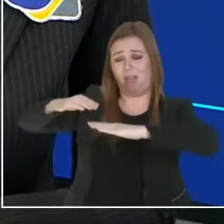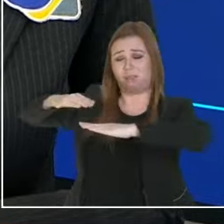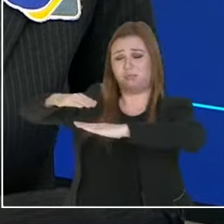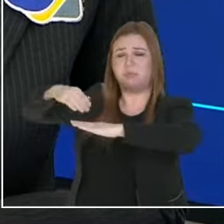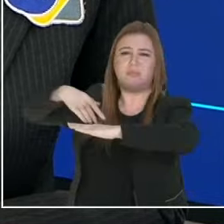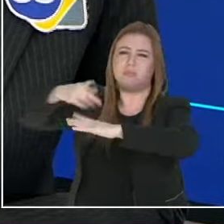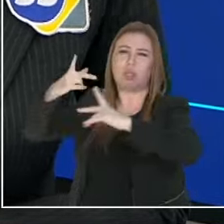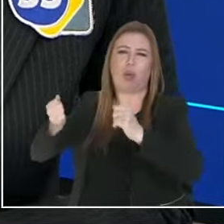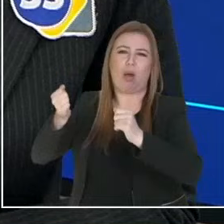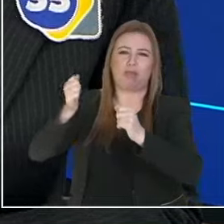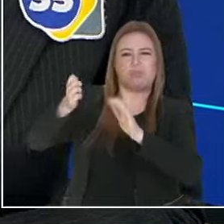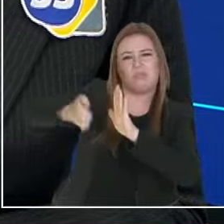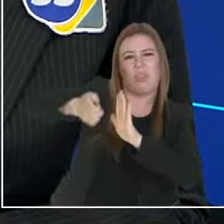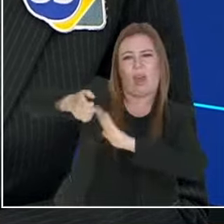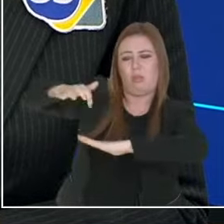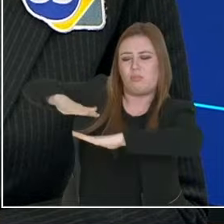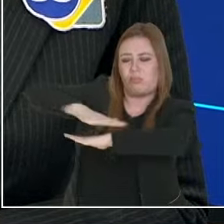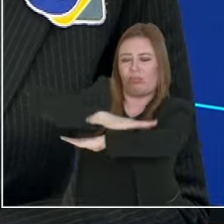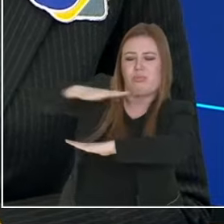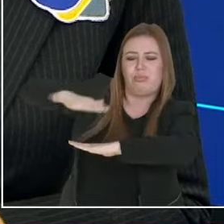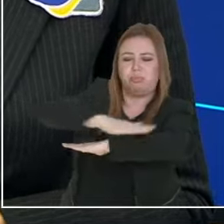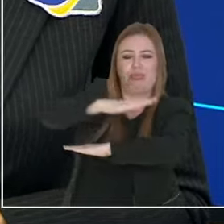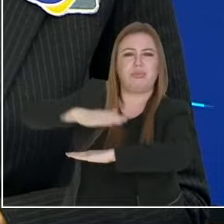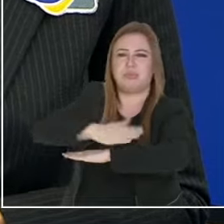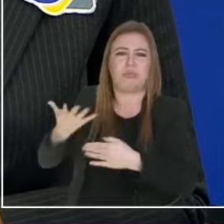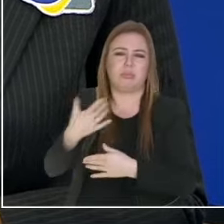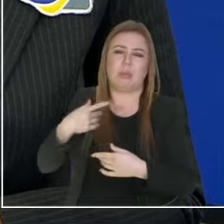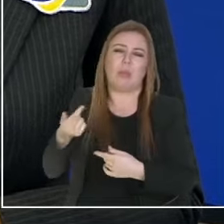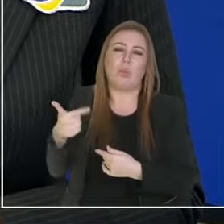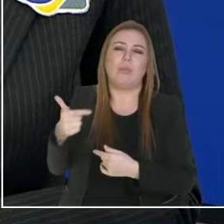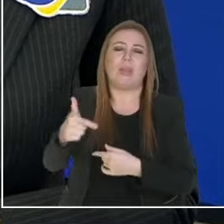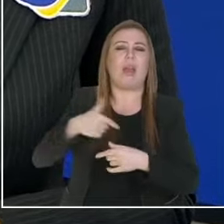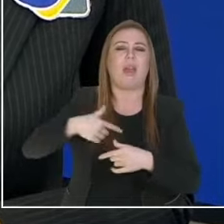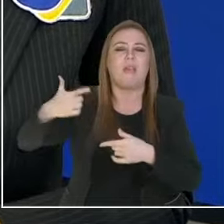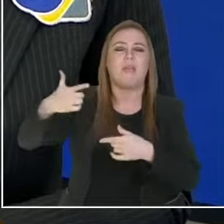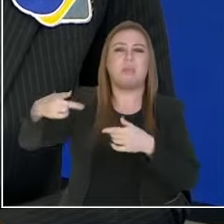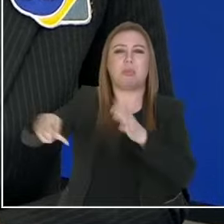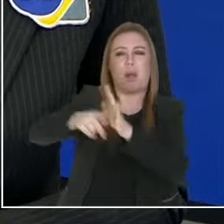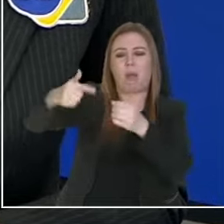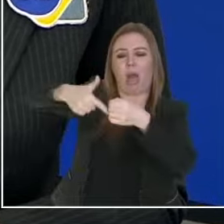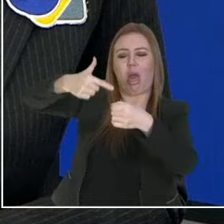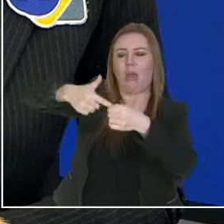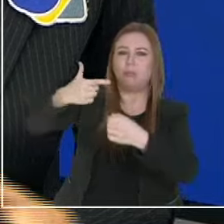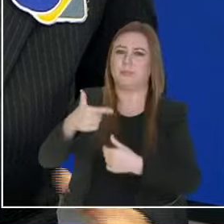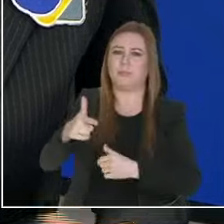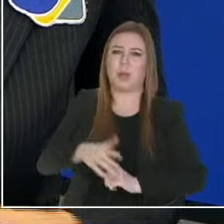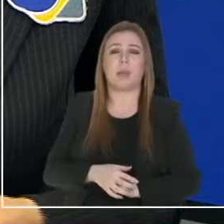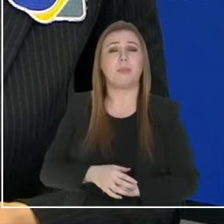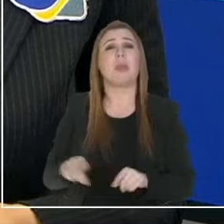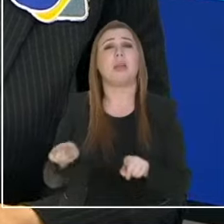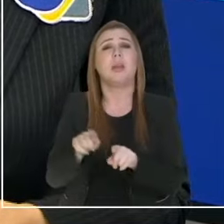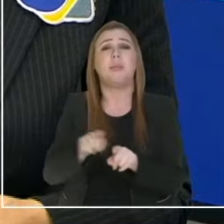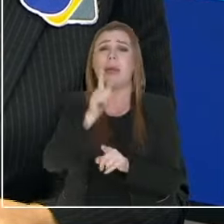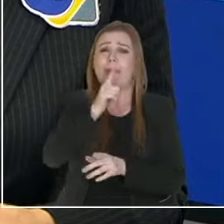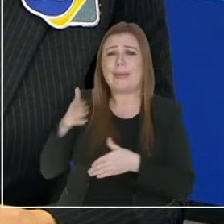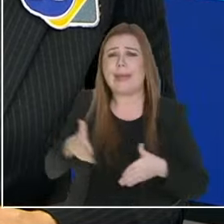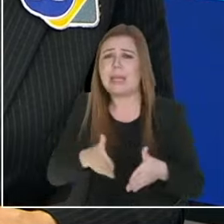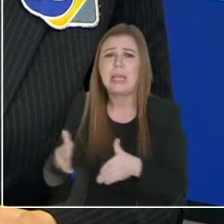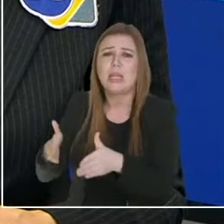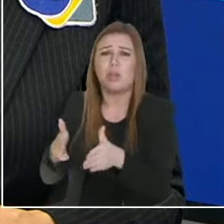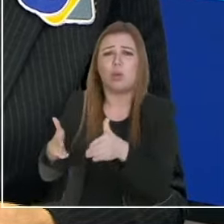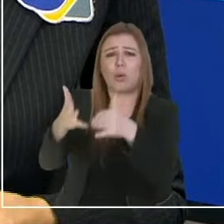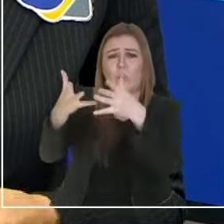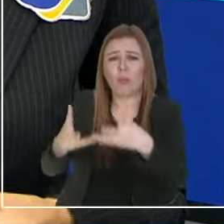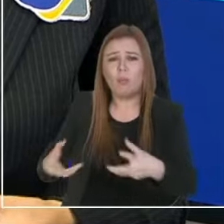queima de combustível. Nós vamos também fazer a drenagem de rios que for necessário e, especialmente,